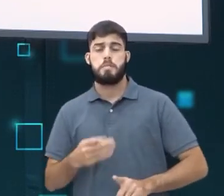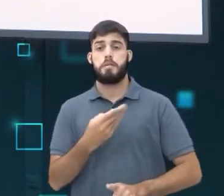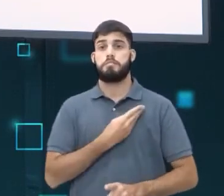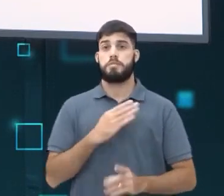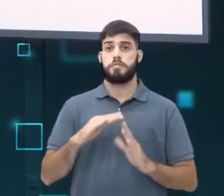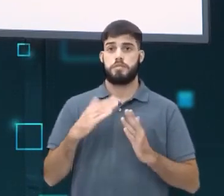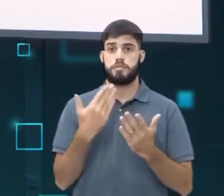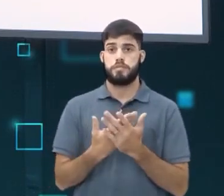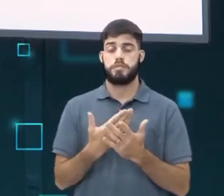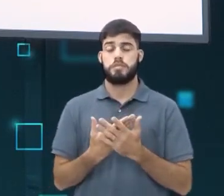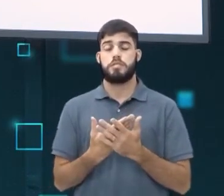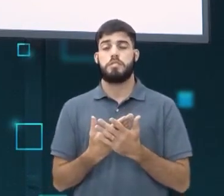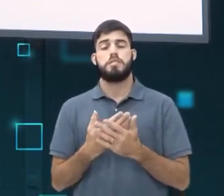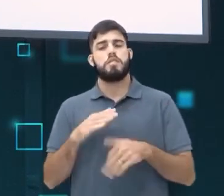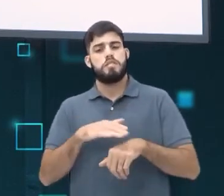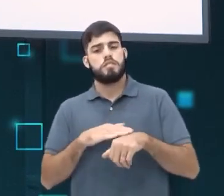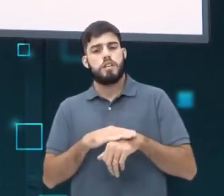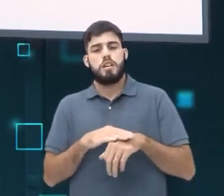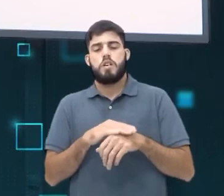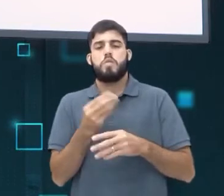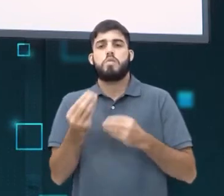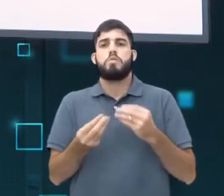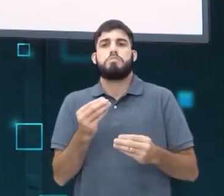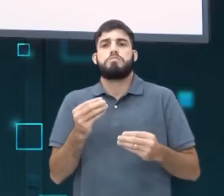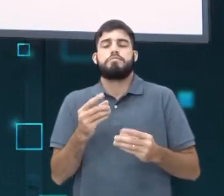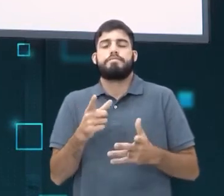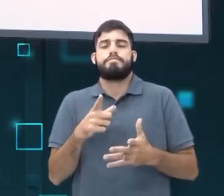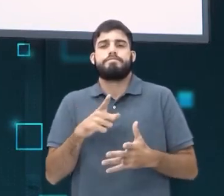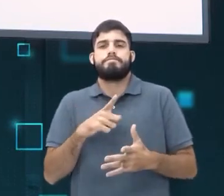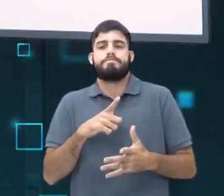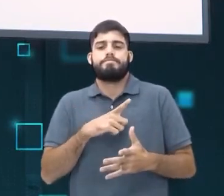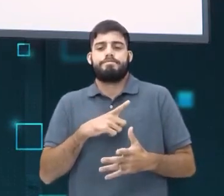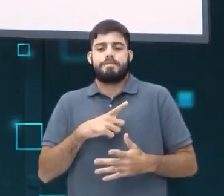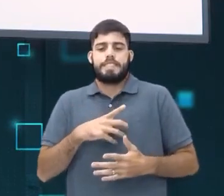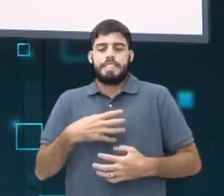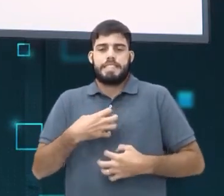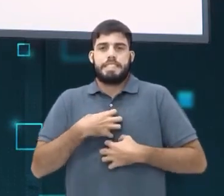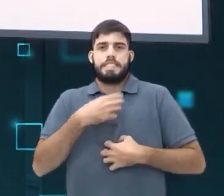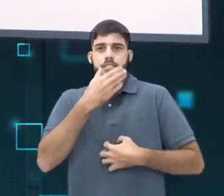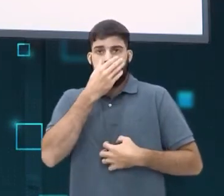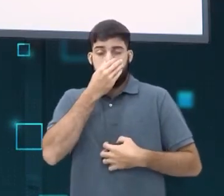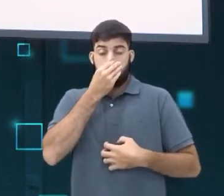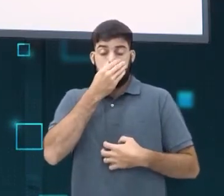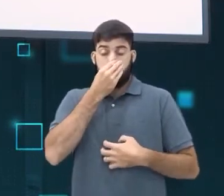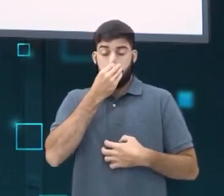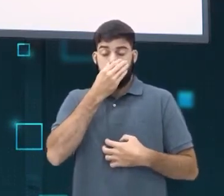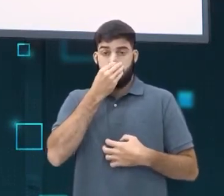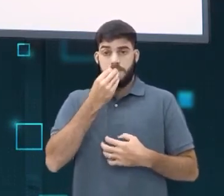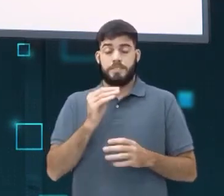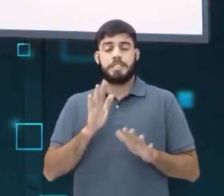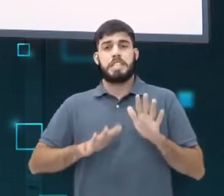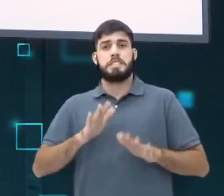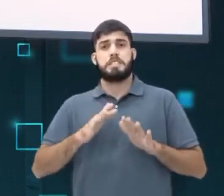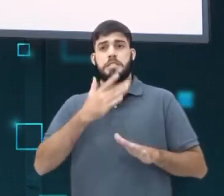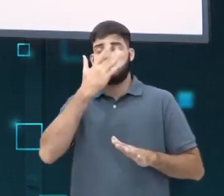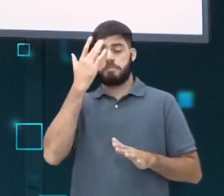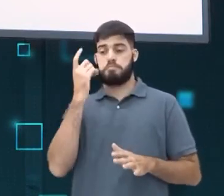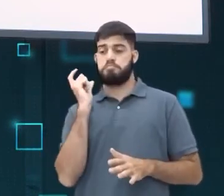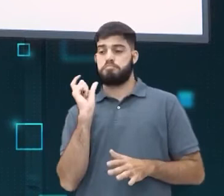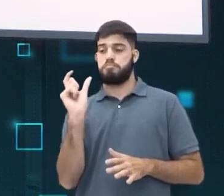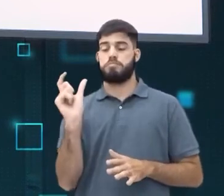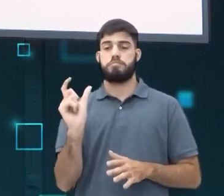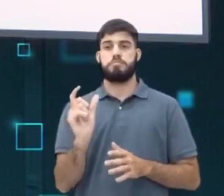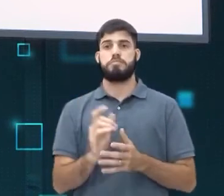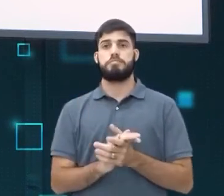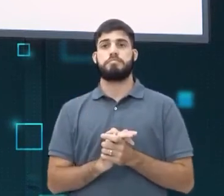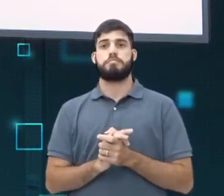da escola, para conversar como você tem se sentido. Às vezes você pode ter recebido um apelido que não gostou de um amigo e no